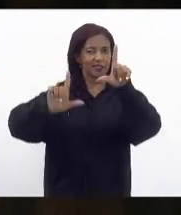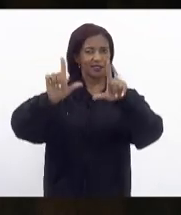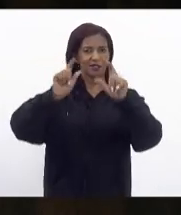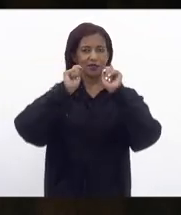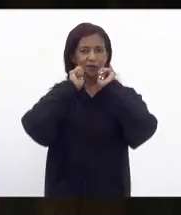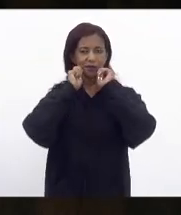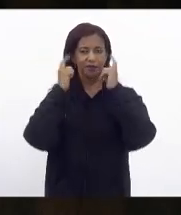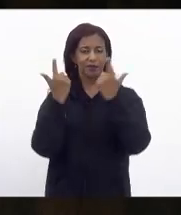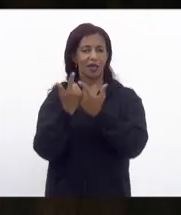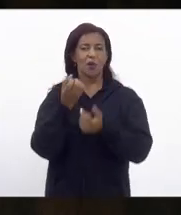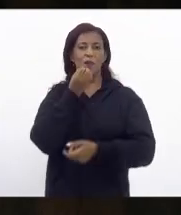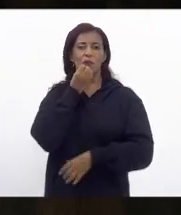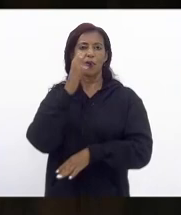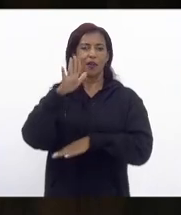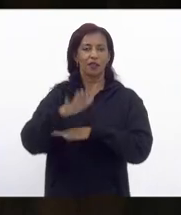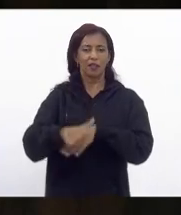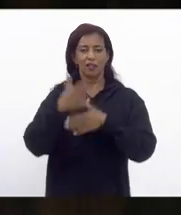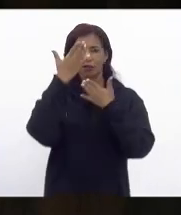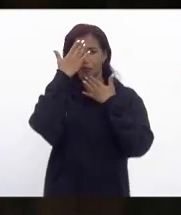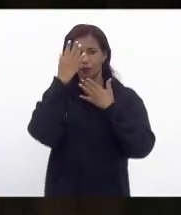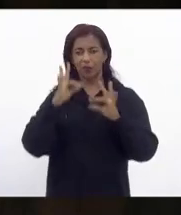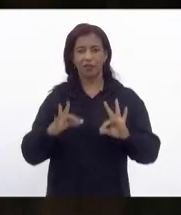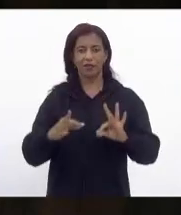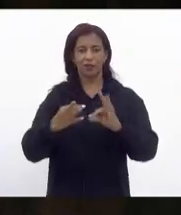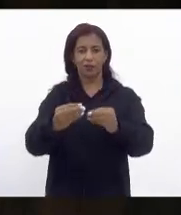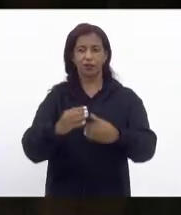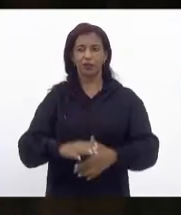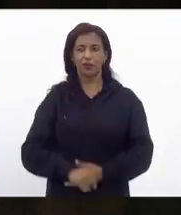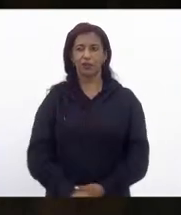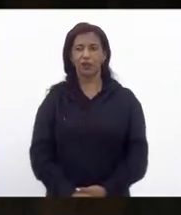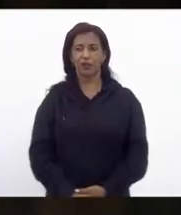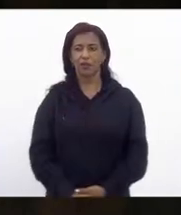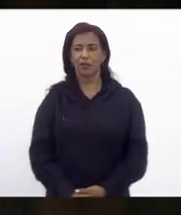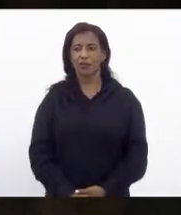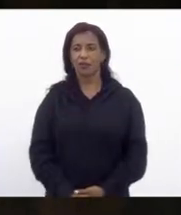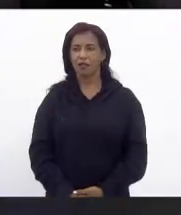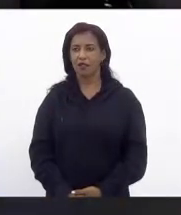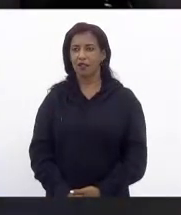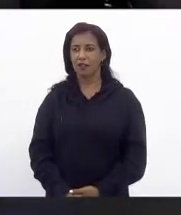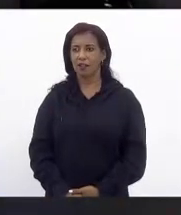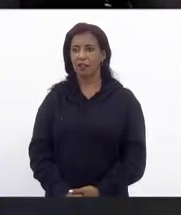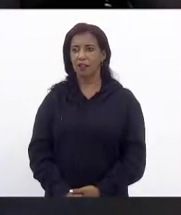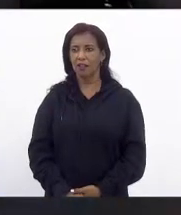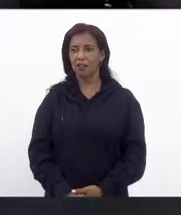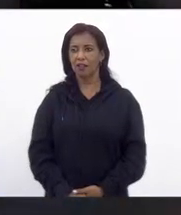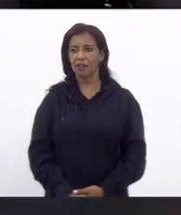Alerj uma boa tarde obrigada a todas e todos e aí